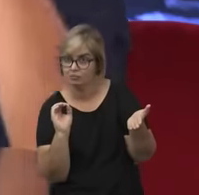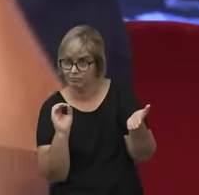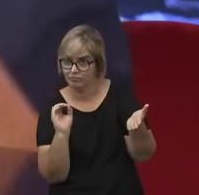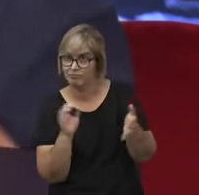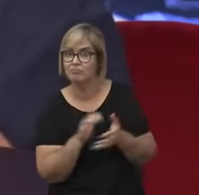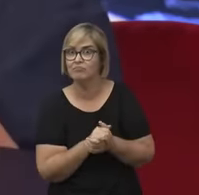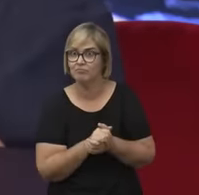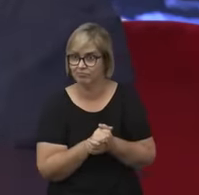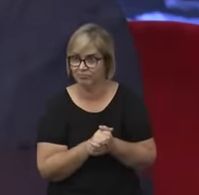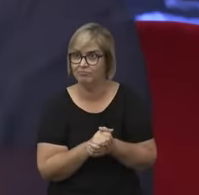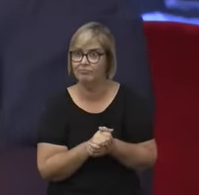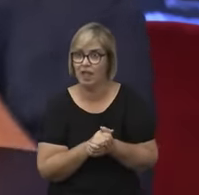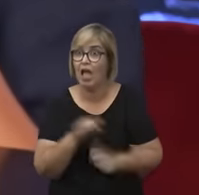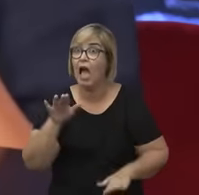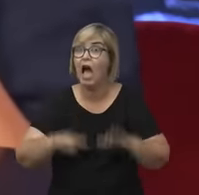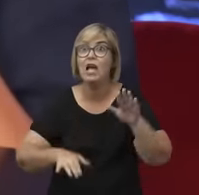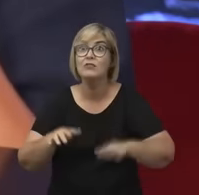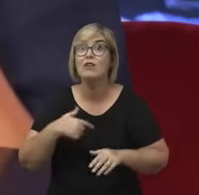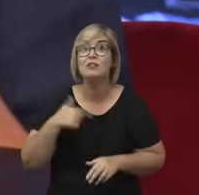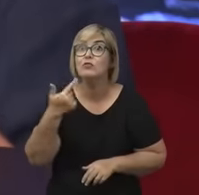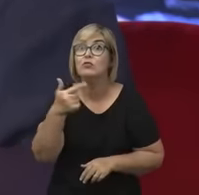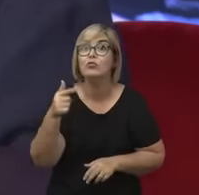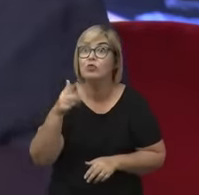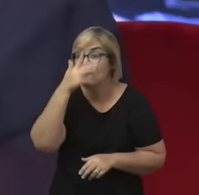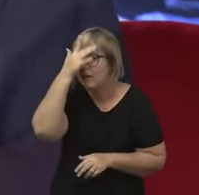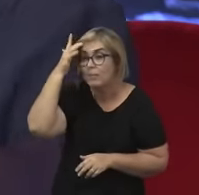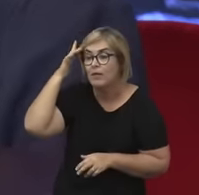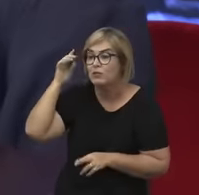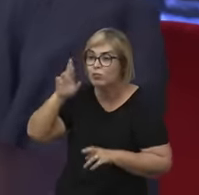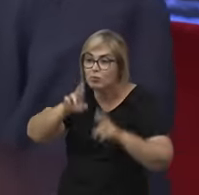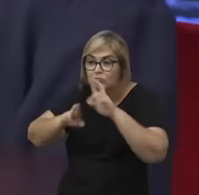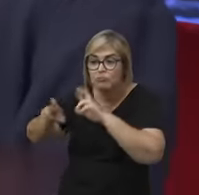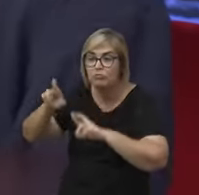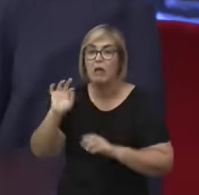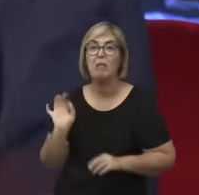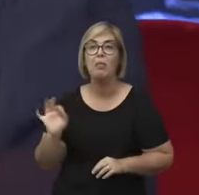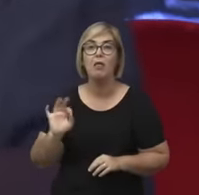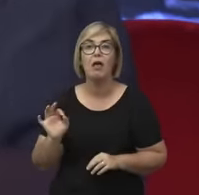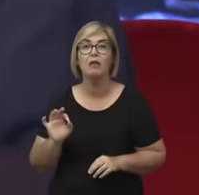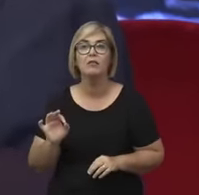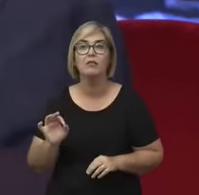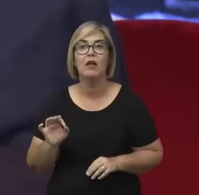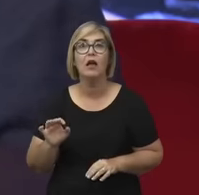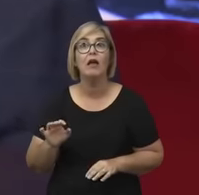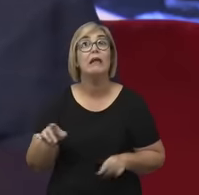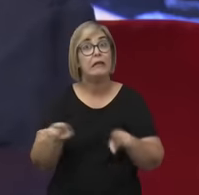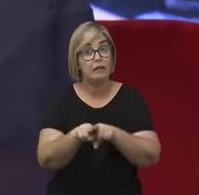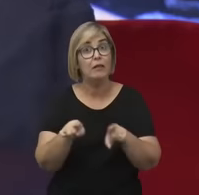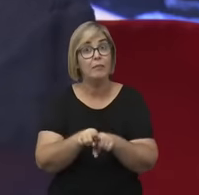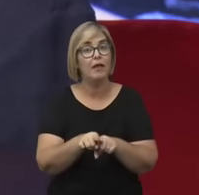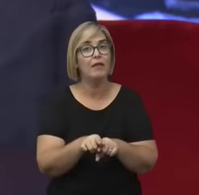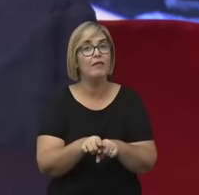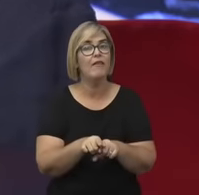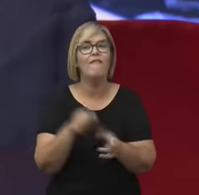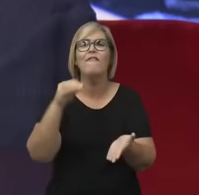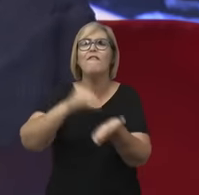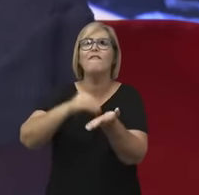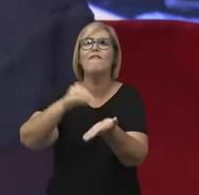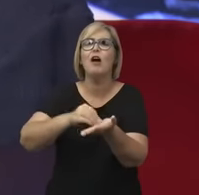verificação, por pares, não existia isso naquela época, mas tinha censura, e, às vezes, livros sem carimbo de uma editora. E aí,